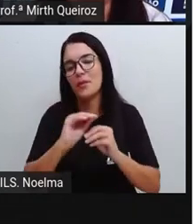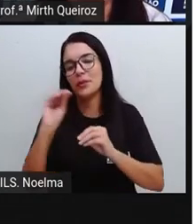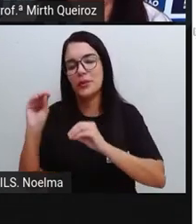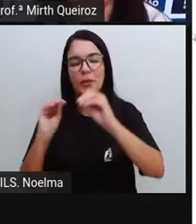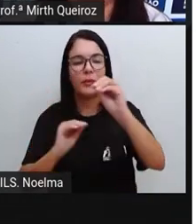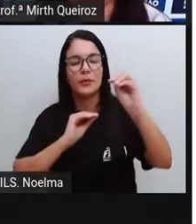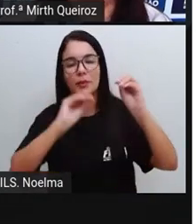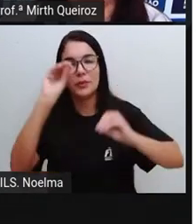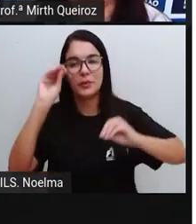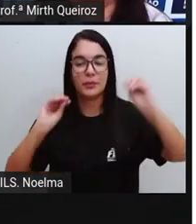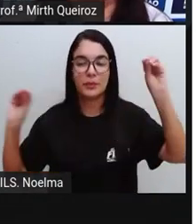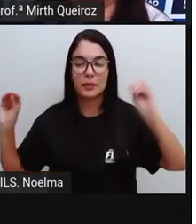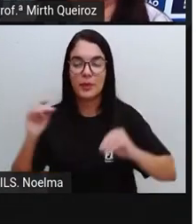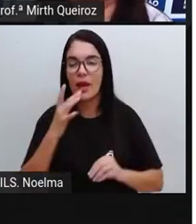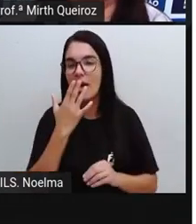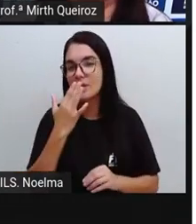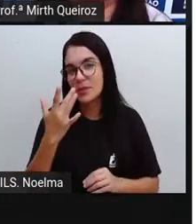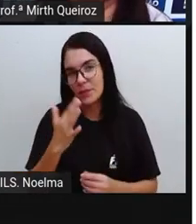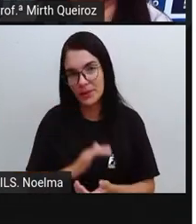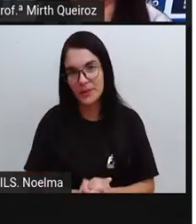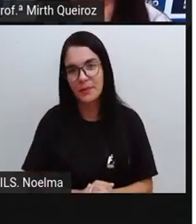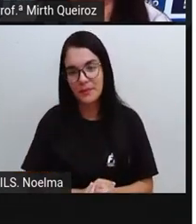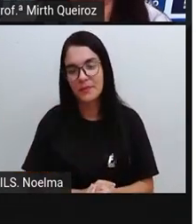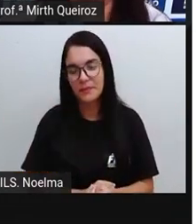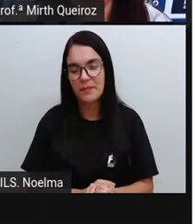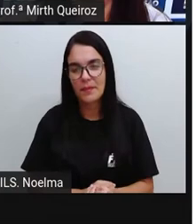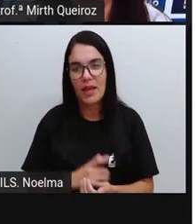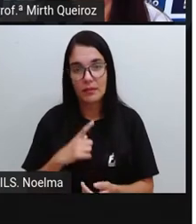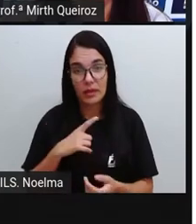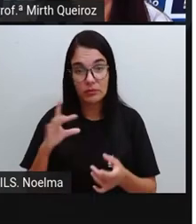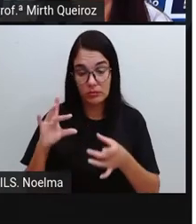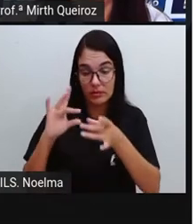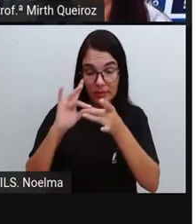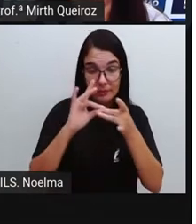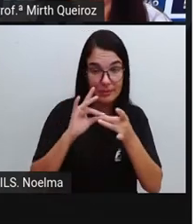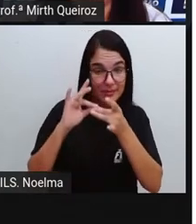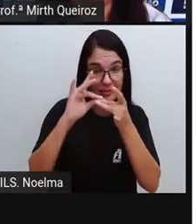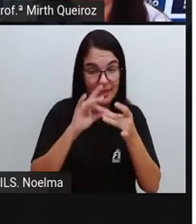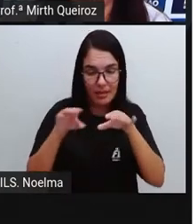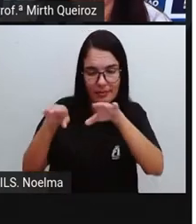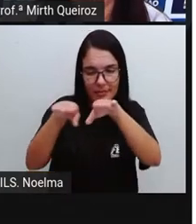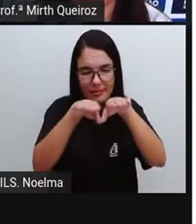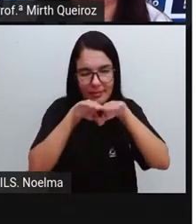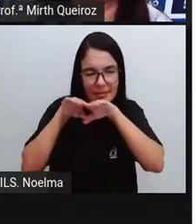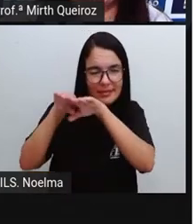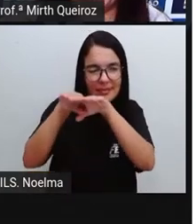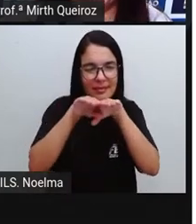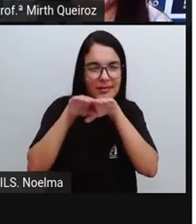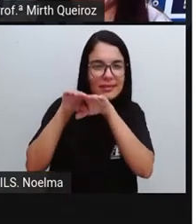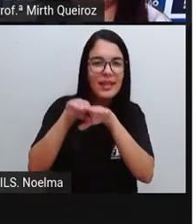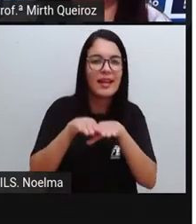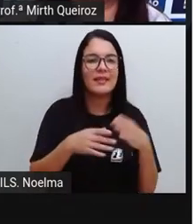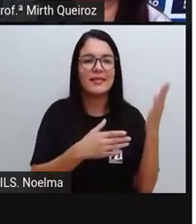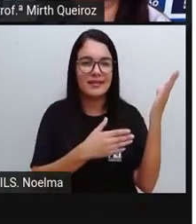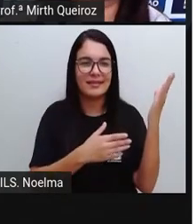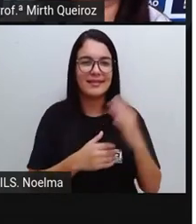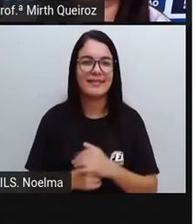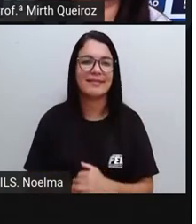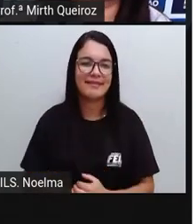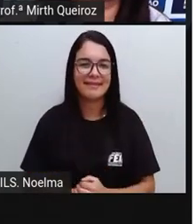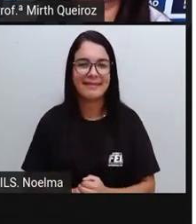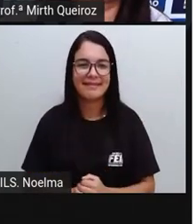de forma que há uma união simétrica aí nessa arte.